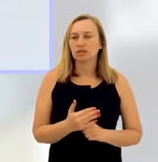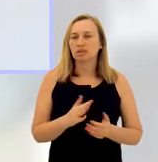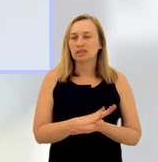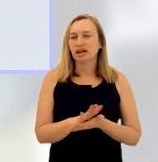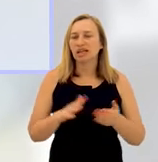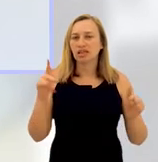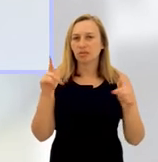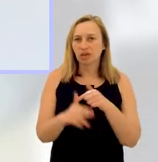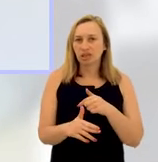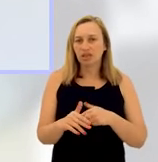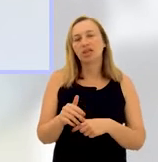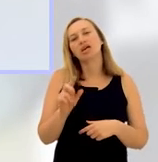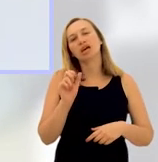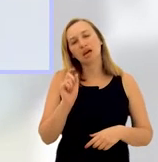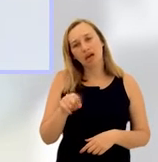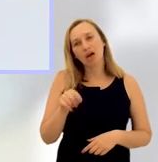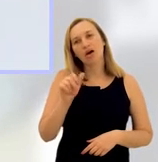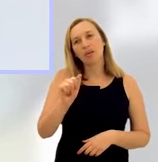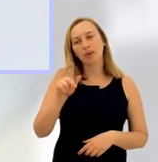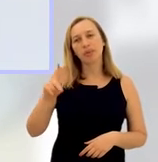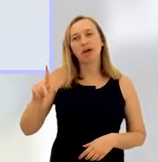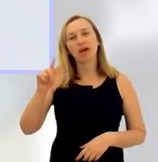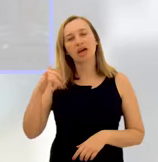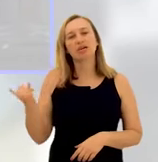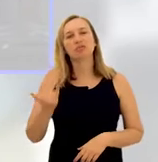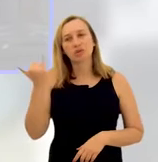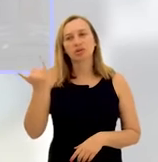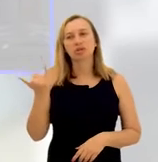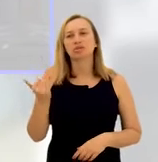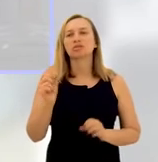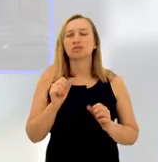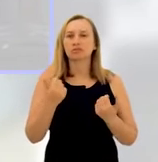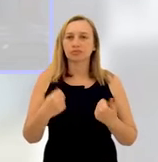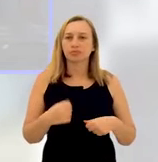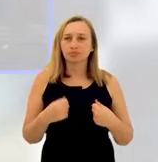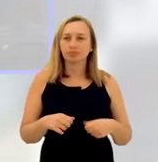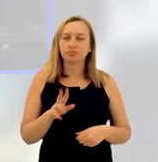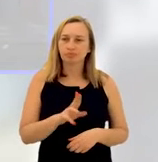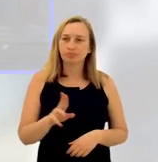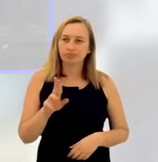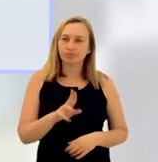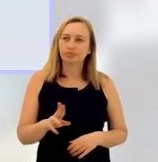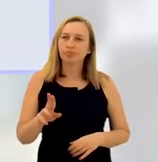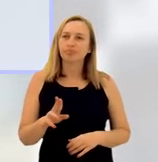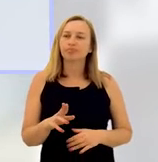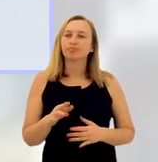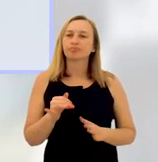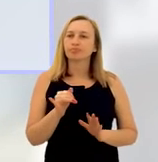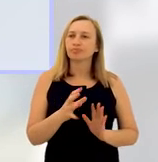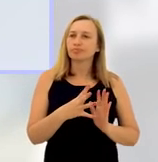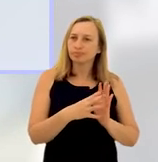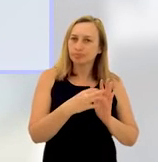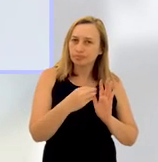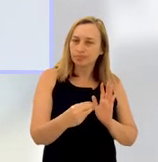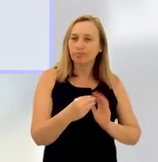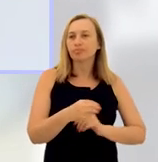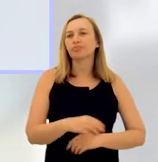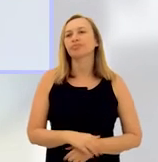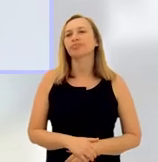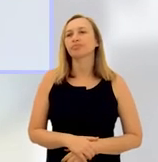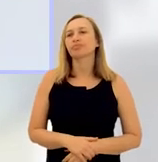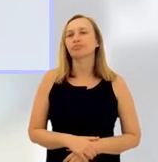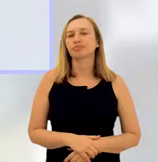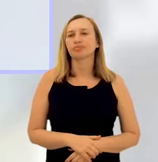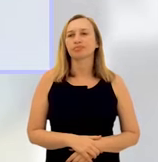obstáculo, né? Como é aplicativo, é muito importante que sejam publicizados para que sirvam de exemplo